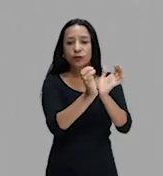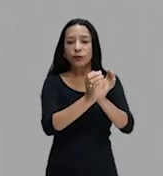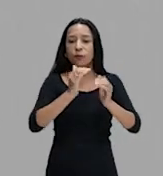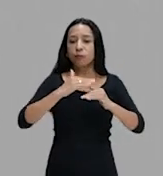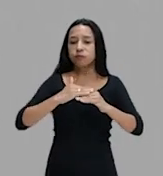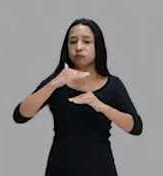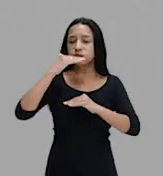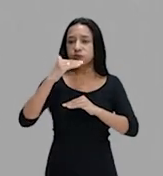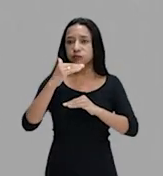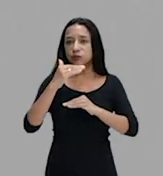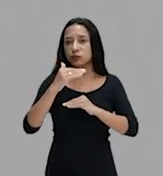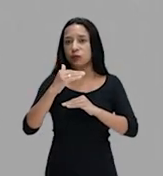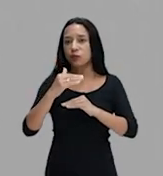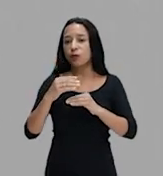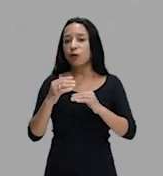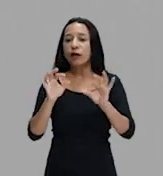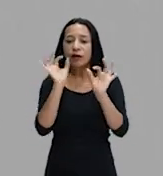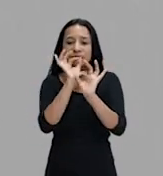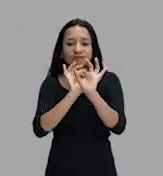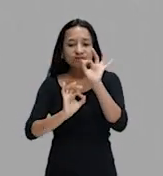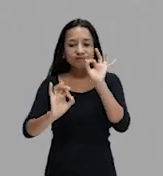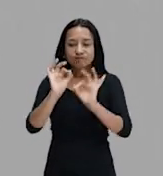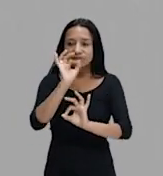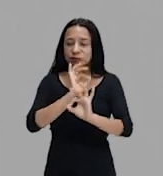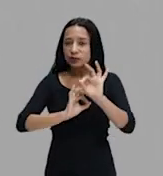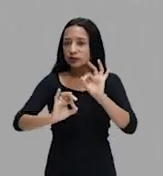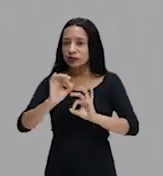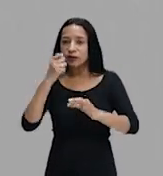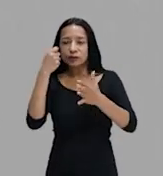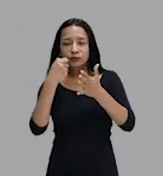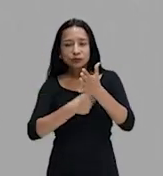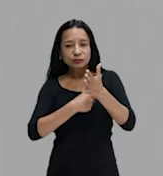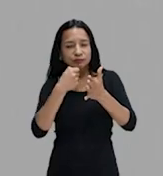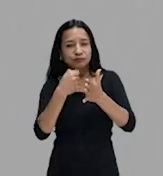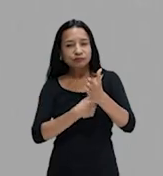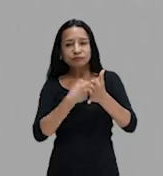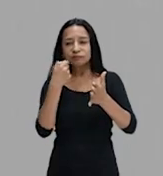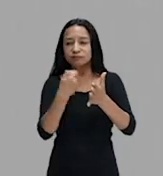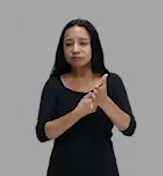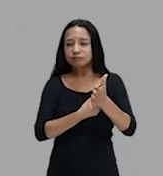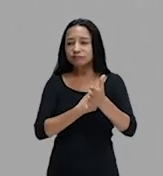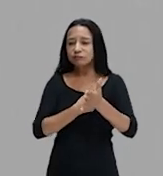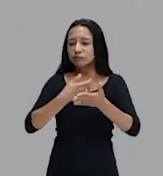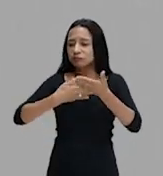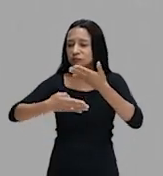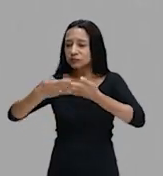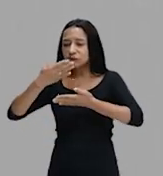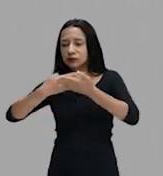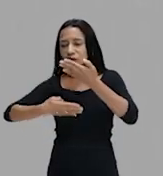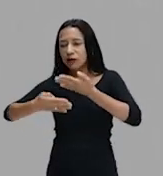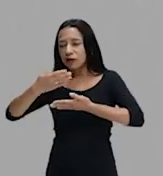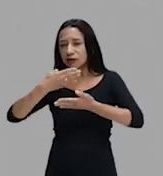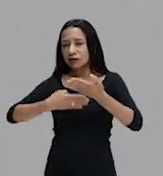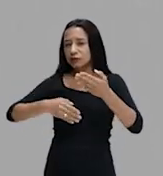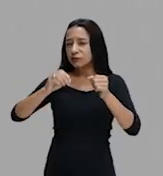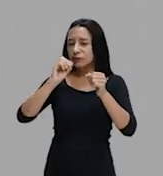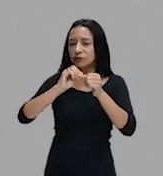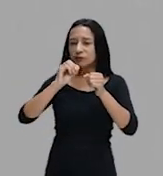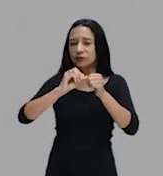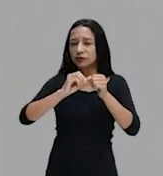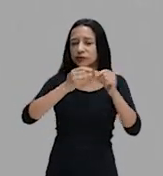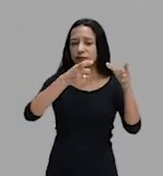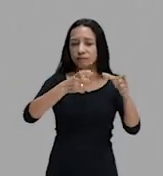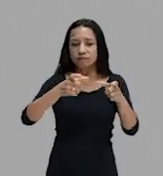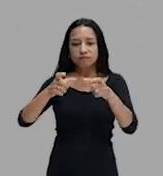há um quilombo muito bem organizado, um quilombo que se articulava até mesmo com atividades locais,